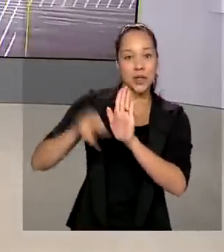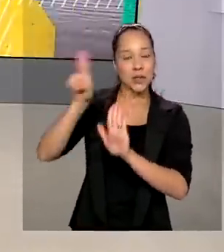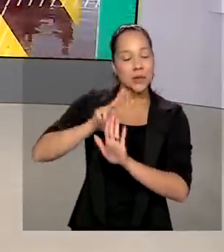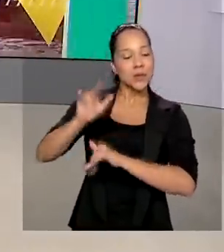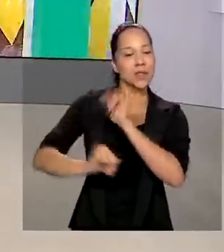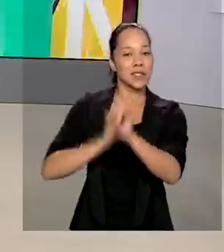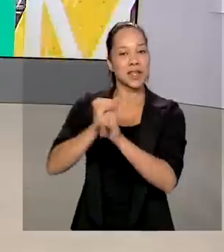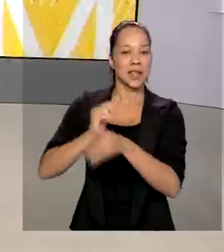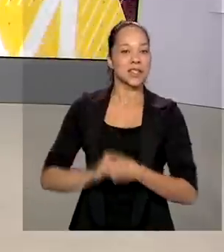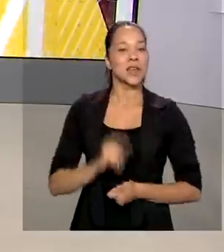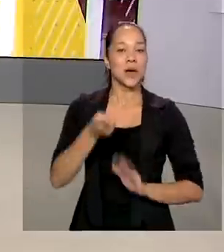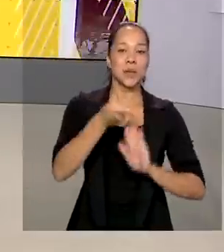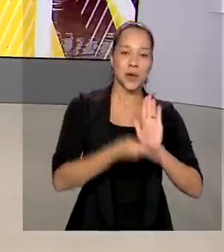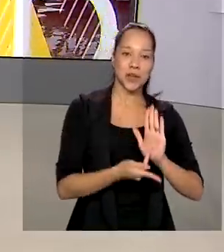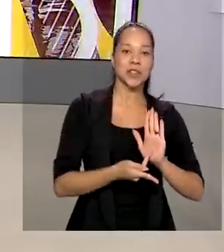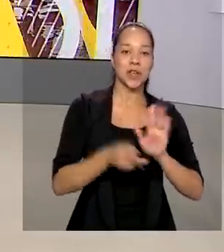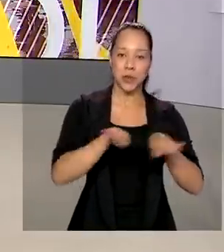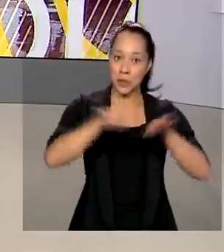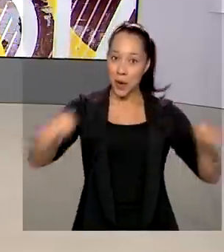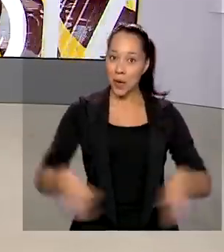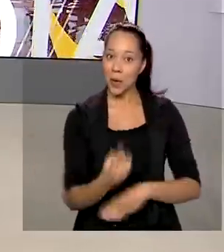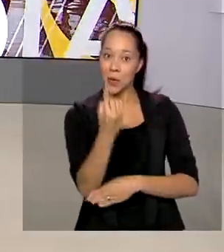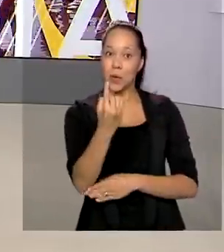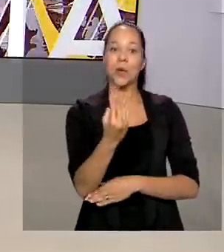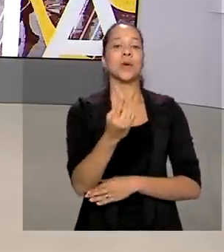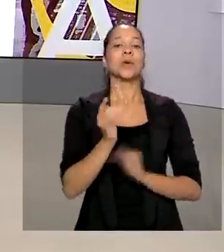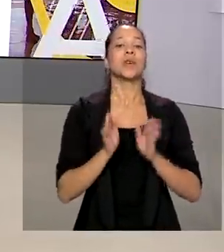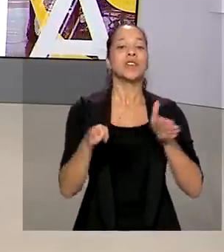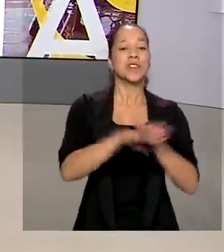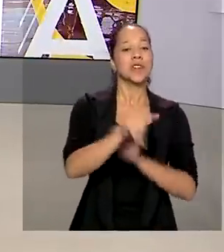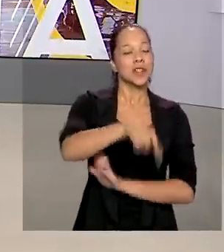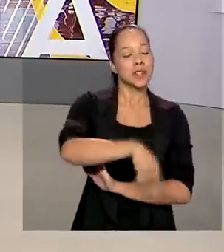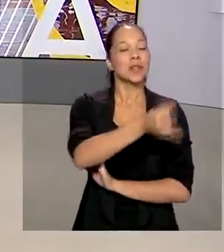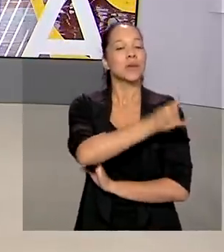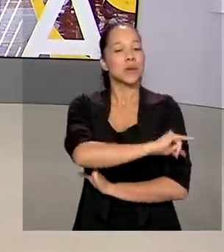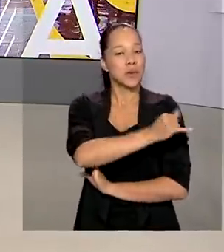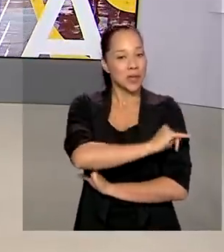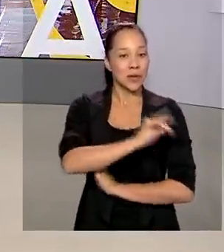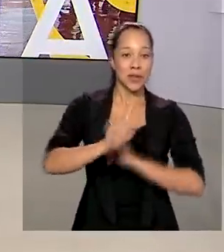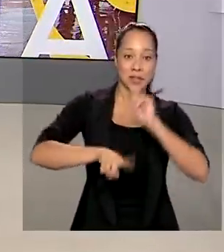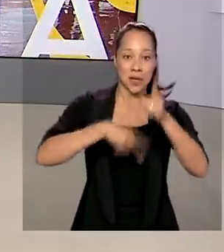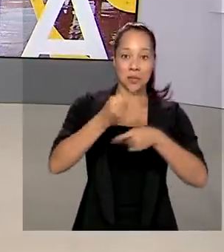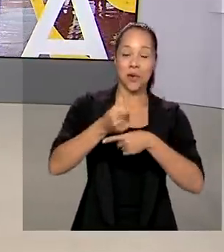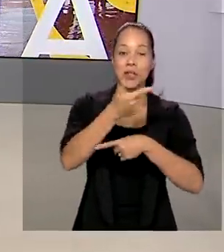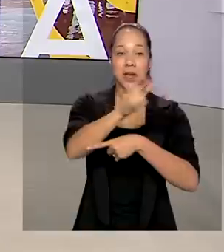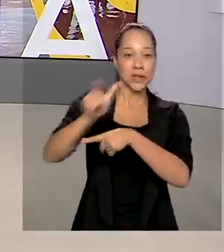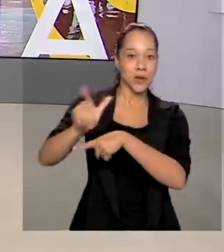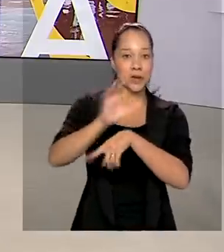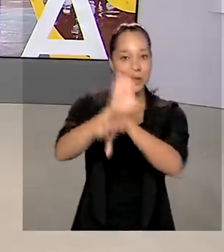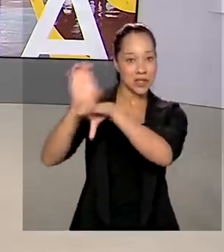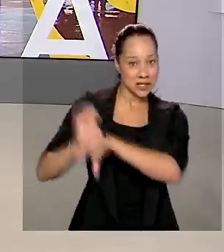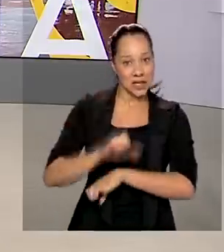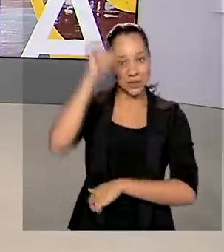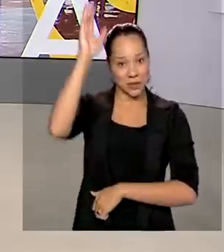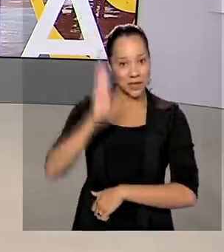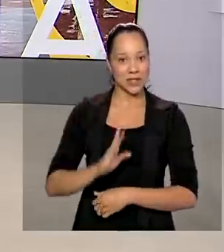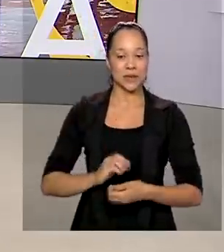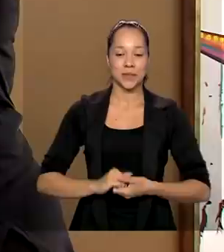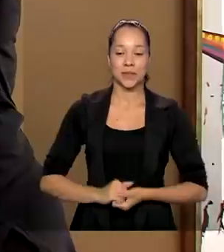internet. É o projeto Balcão Único, que chega ainda este mês ao Rio de Janeiro e depois a outras capitais do país.